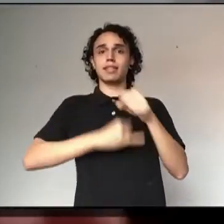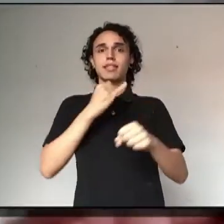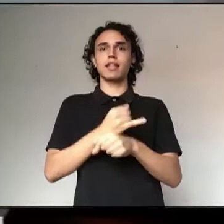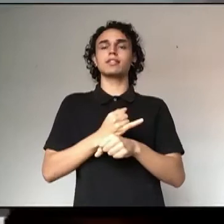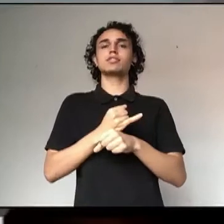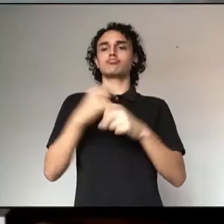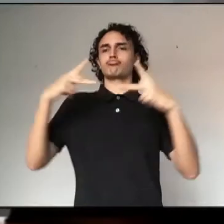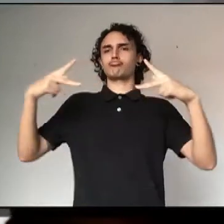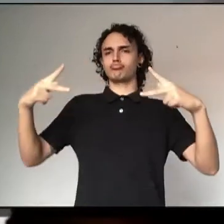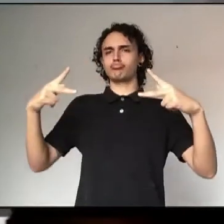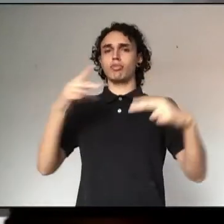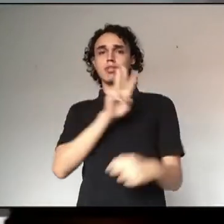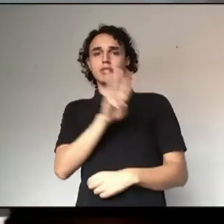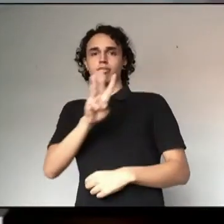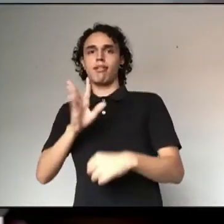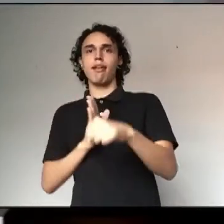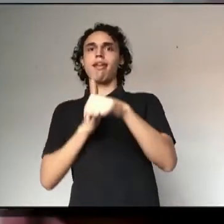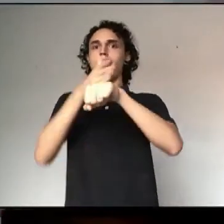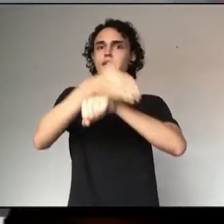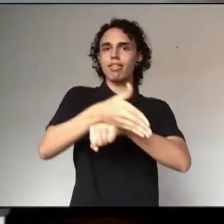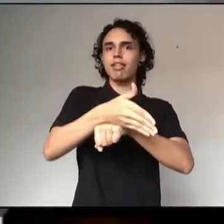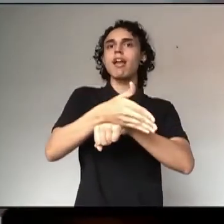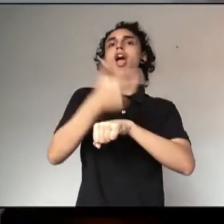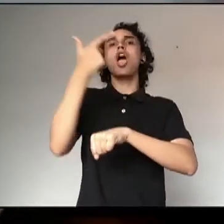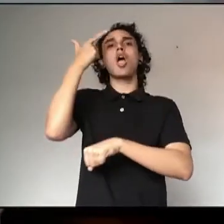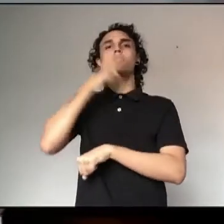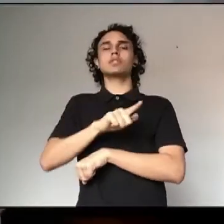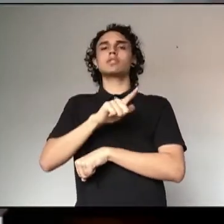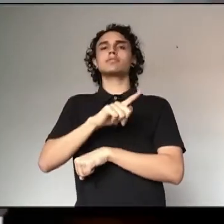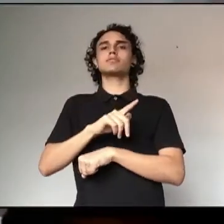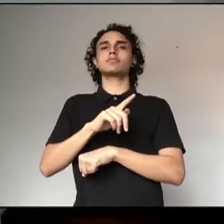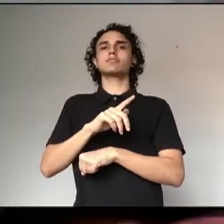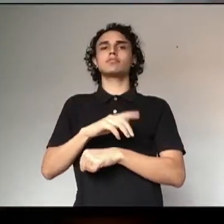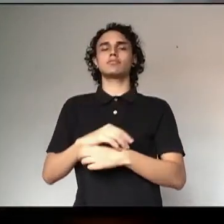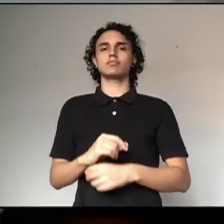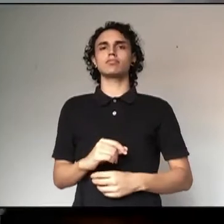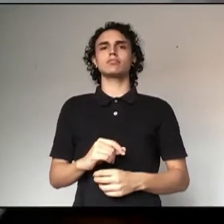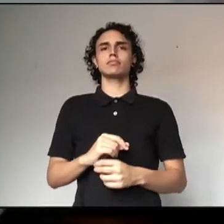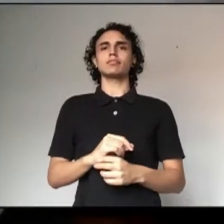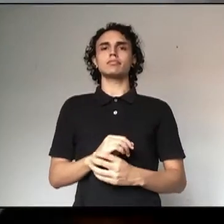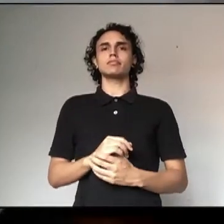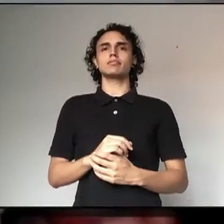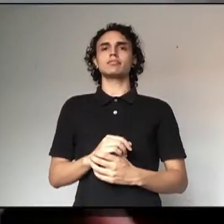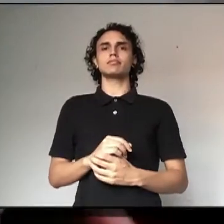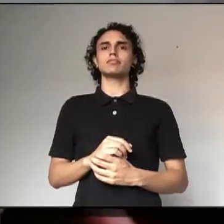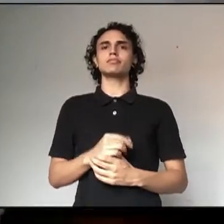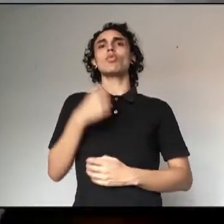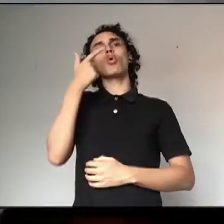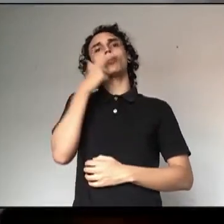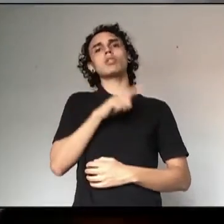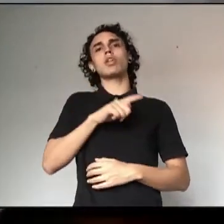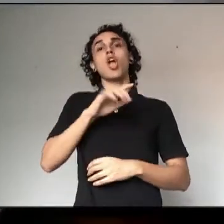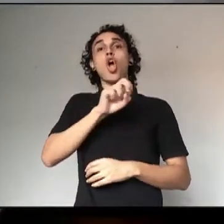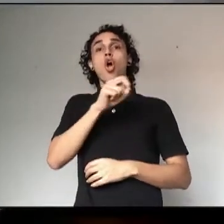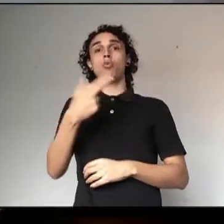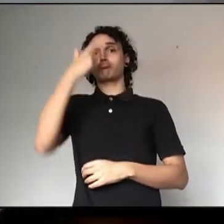que com um endereço eletrônico ali, você vai entrar e vai ser direcionado ou por um atendimento com um robô, ou